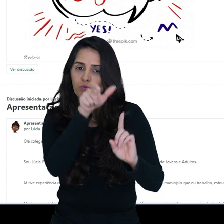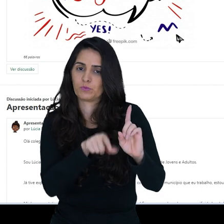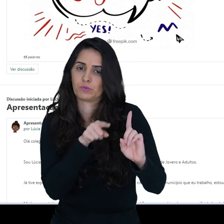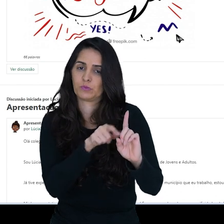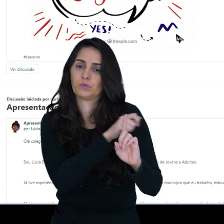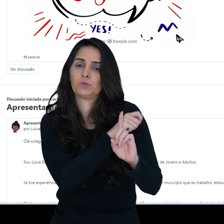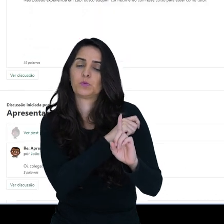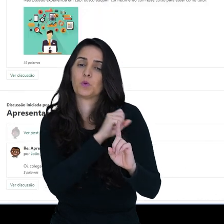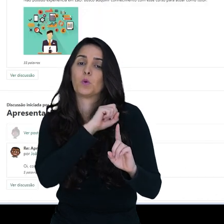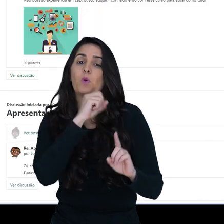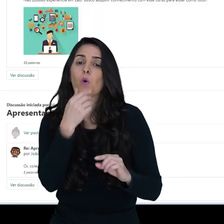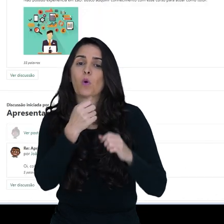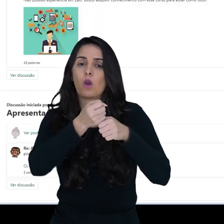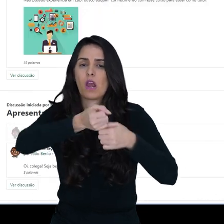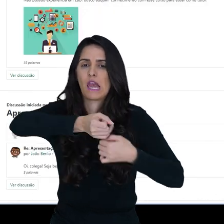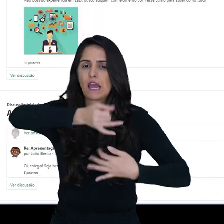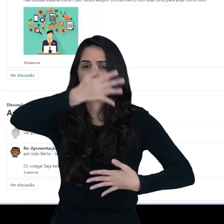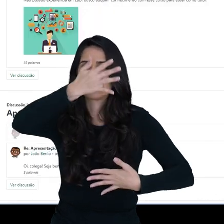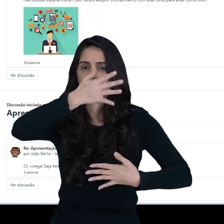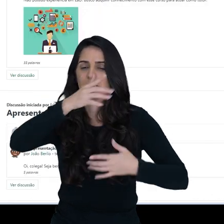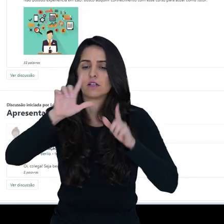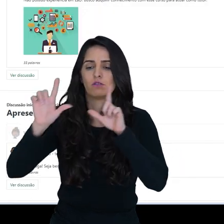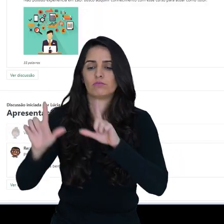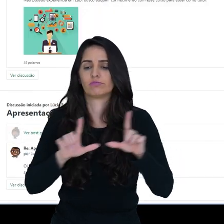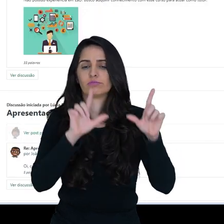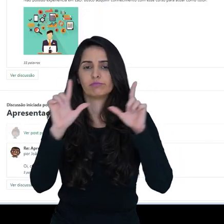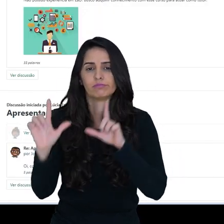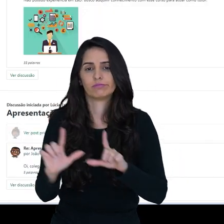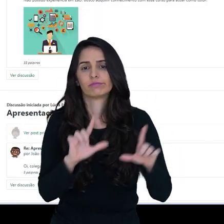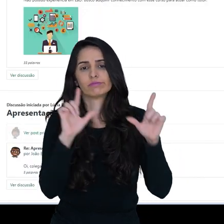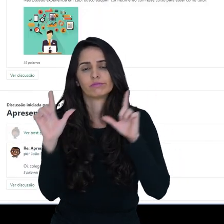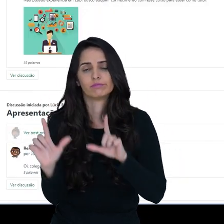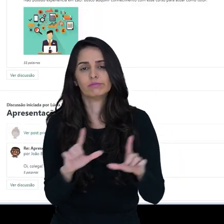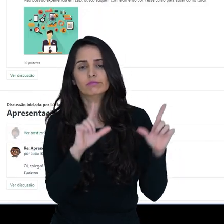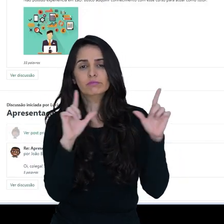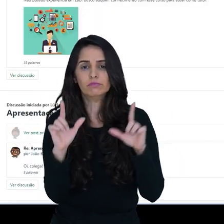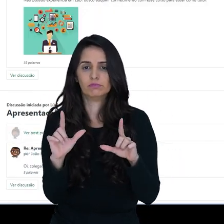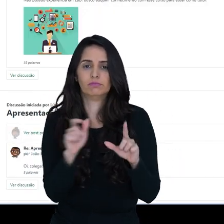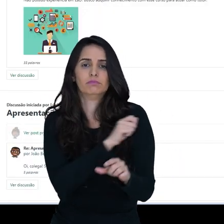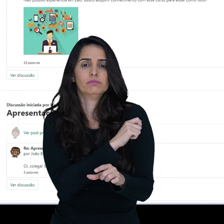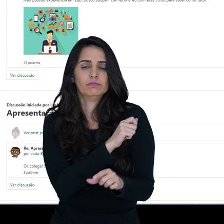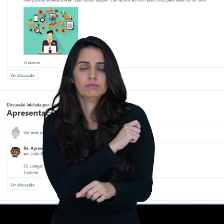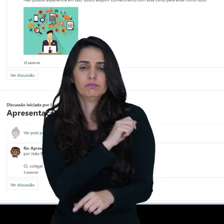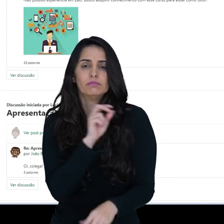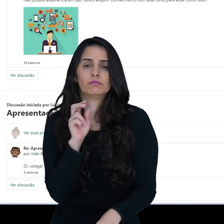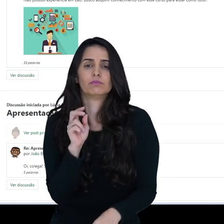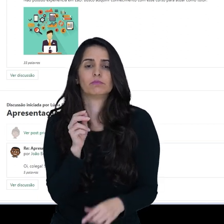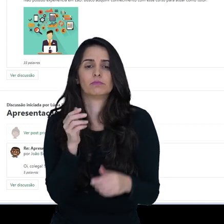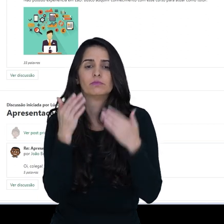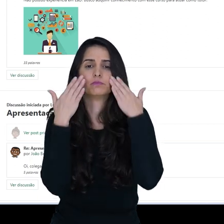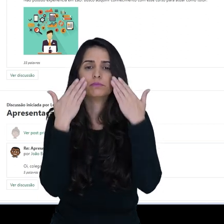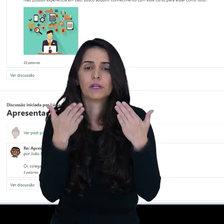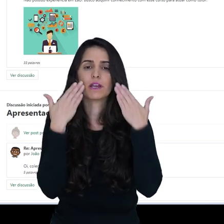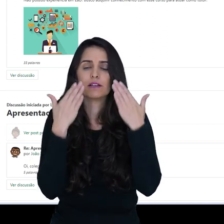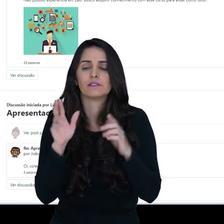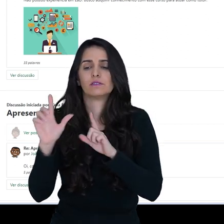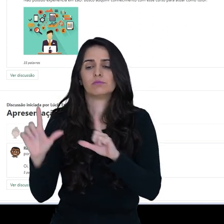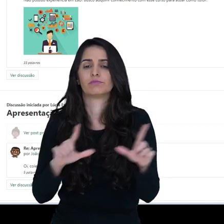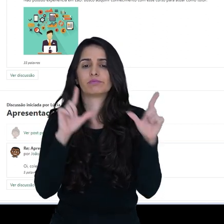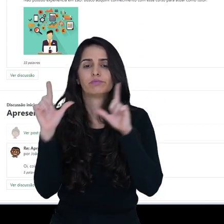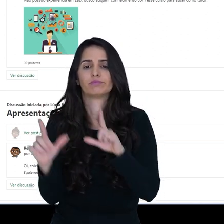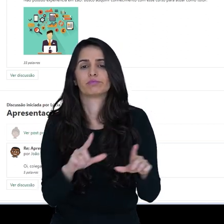específico ou ir passando aqui para o lado e ir na ordem em que os estudantes